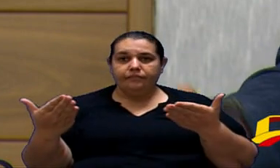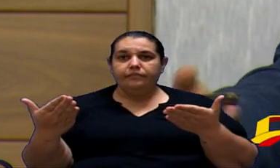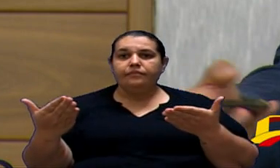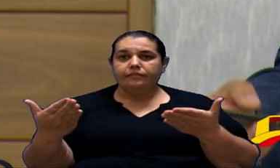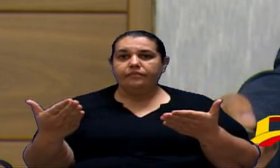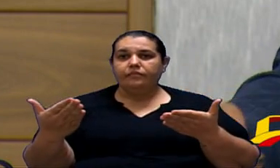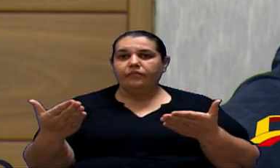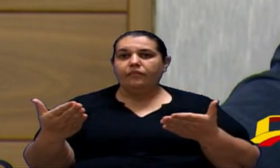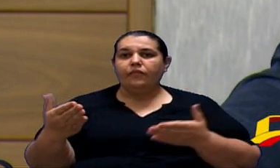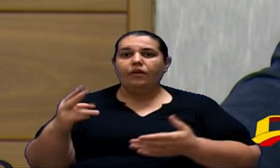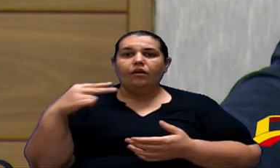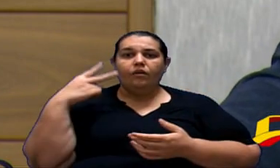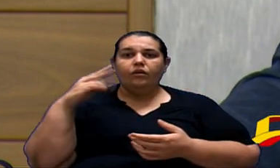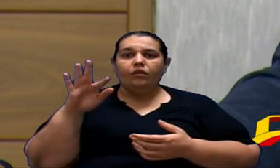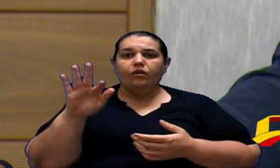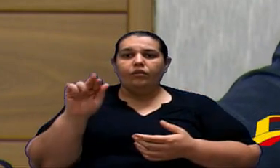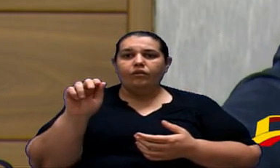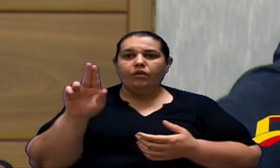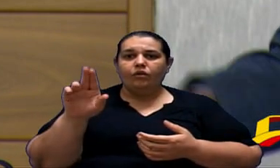vereador Fausto